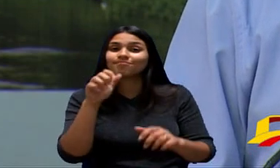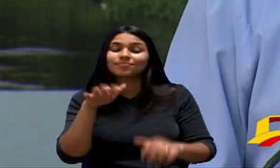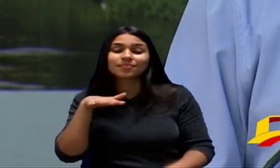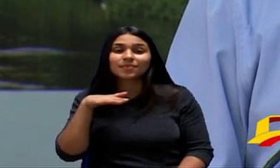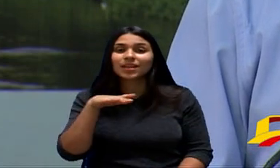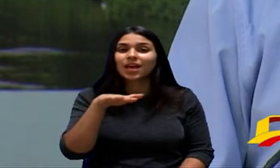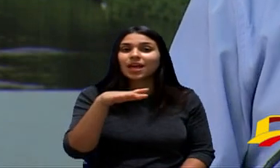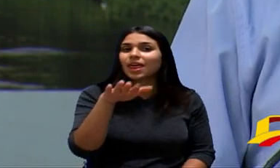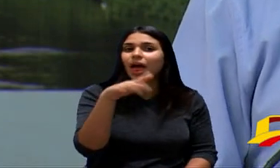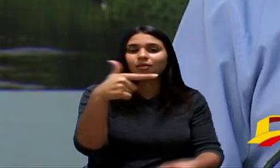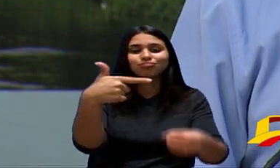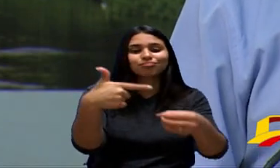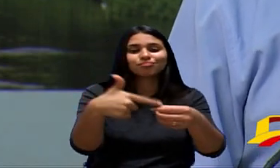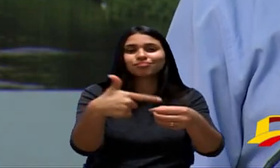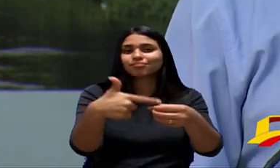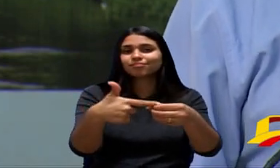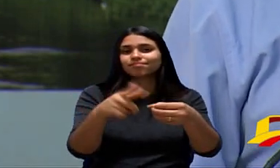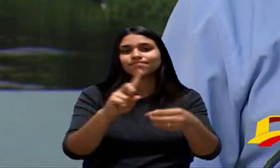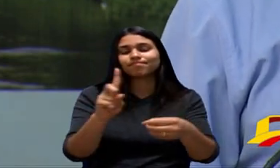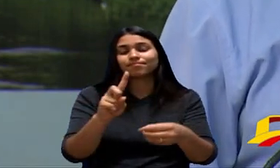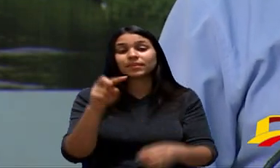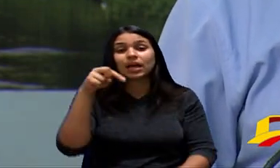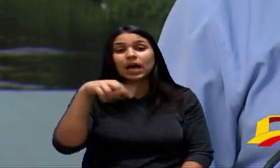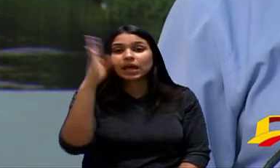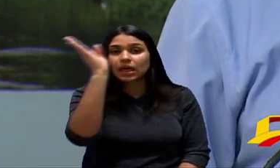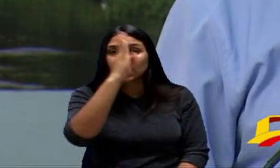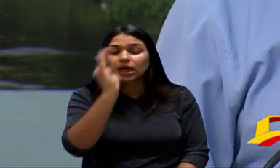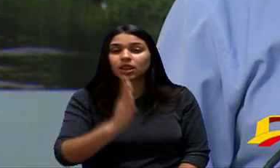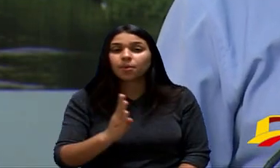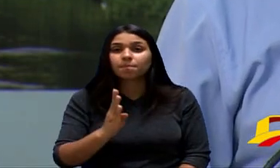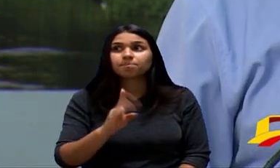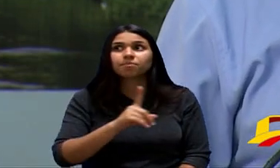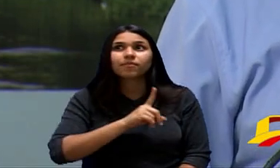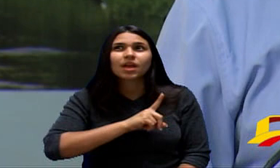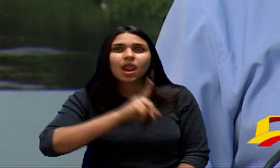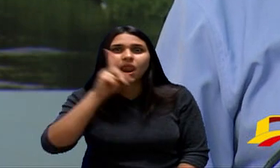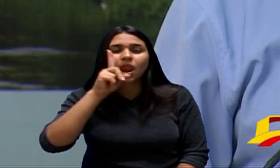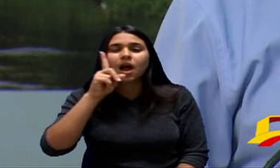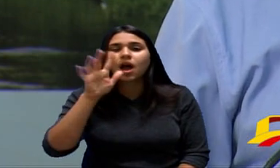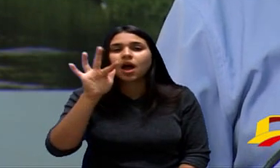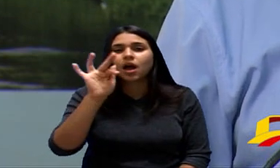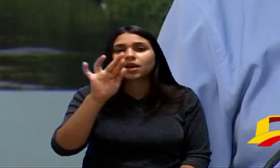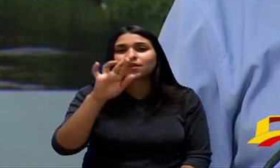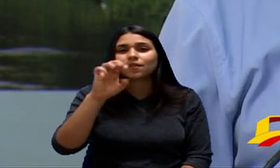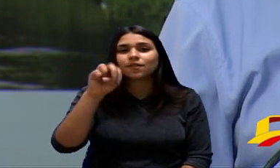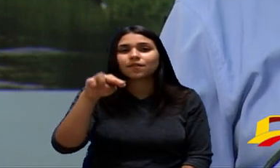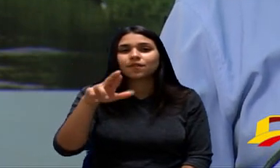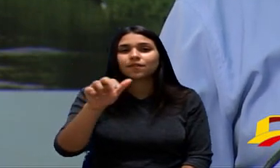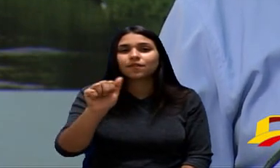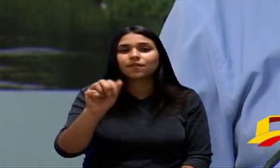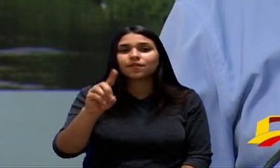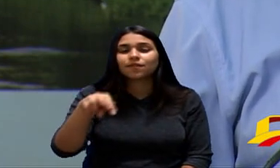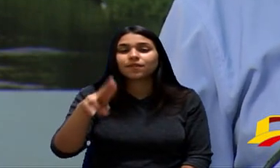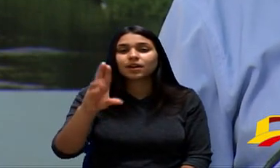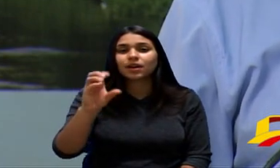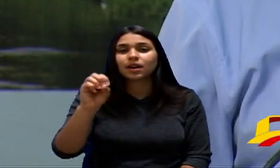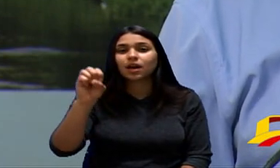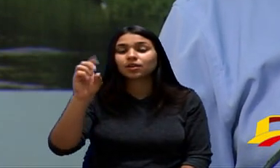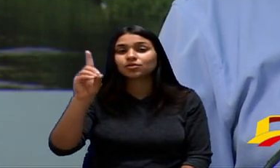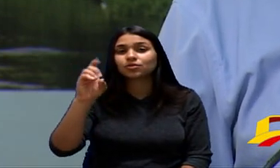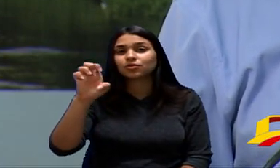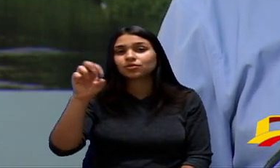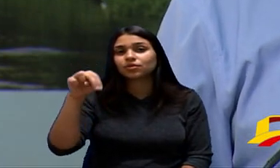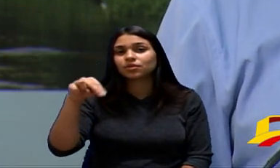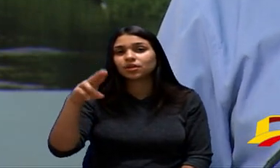Combustíveis Fósseis Aqui No Brasil Nós Já Temos O Território Fernando Noronha Que Já Não Entra Mais Carro Movido A Gasolina E Nem A